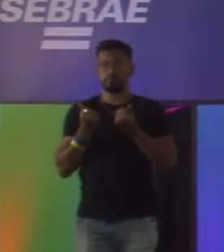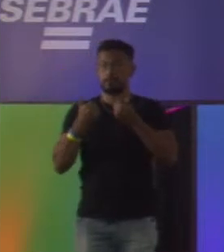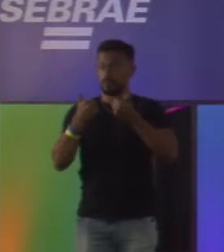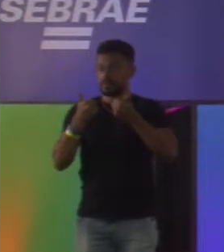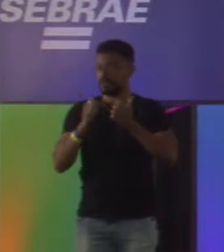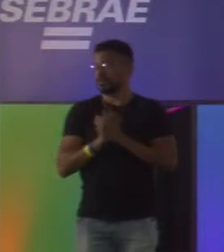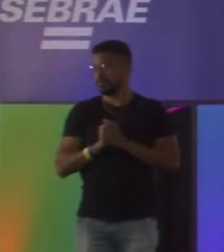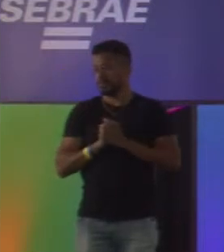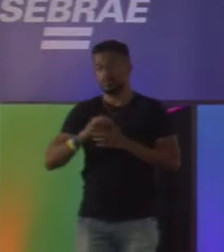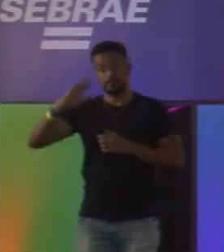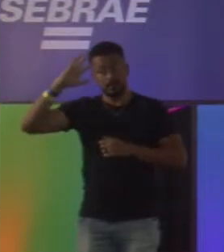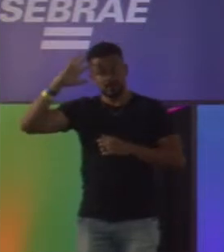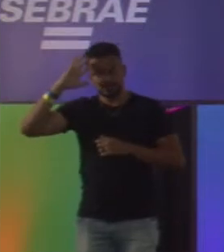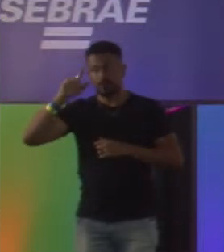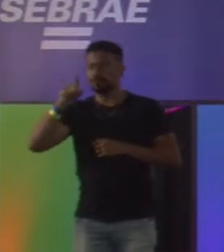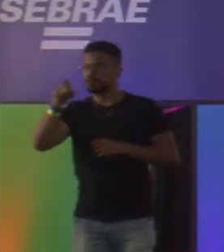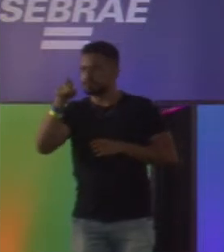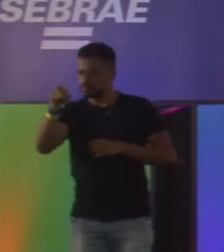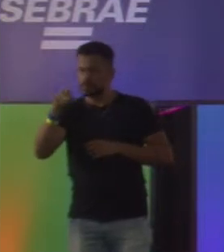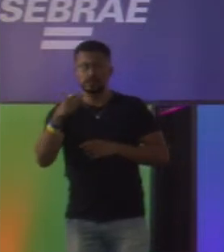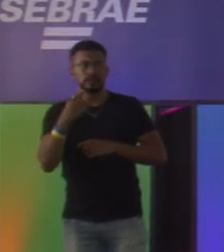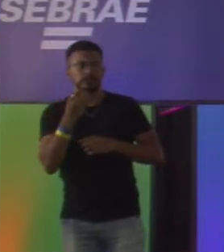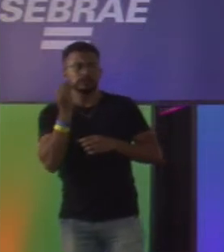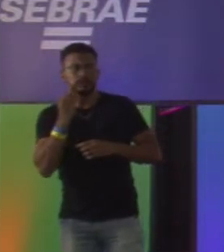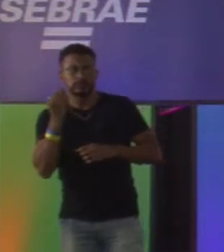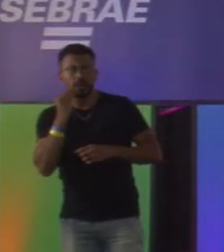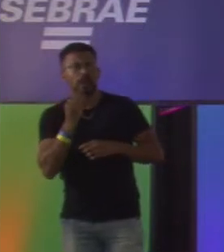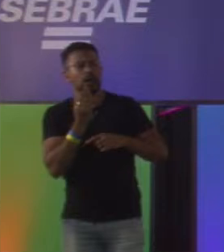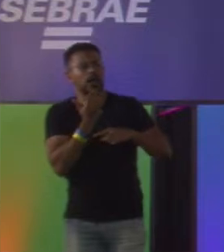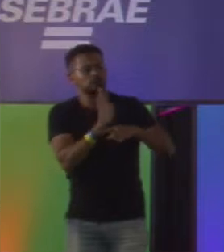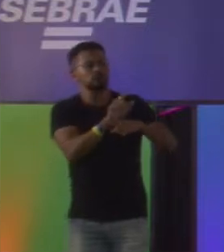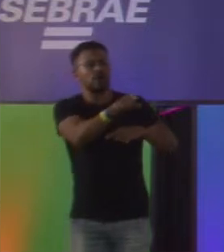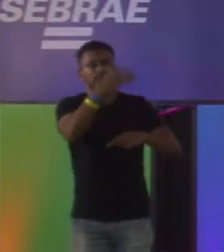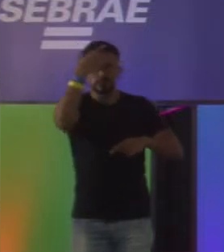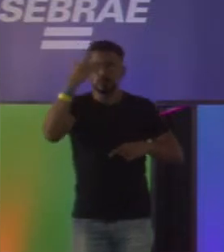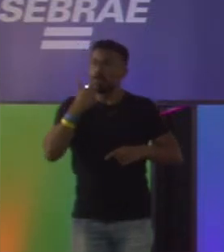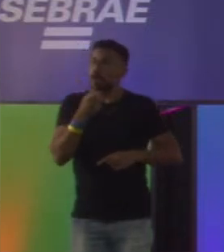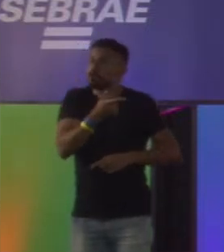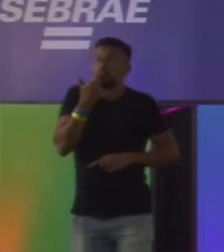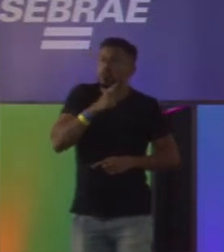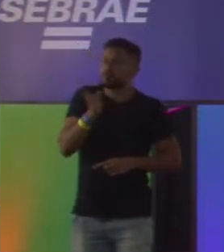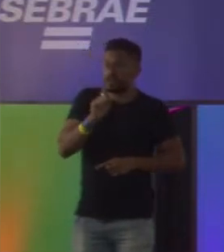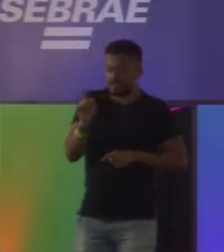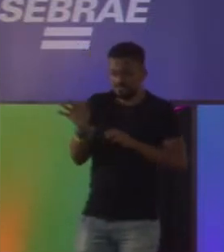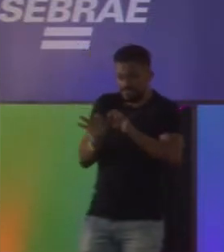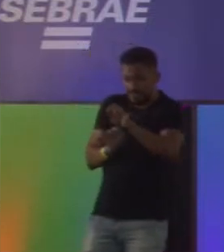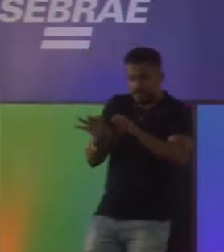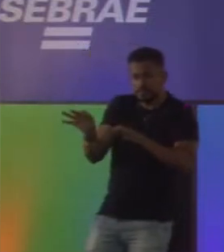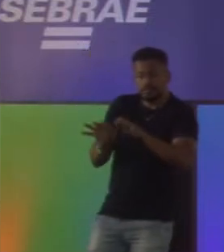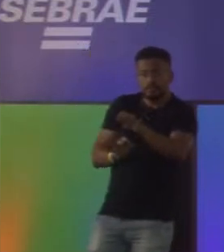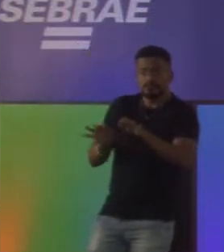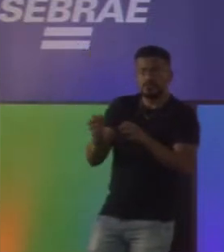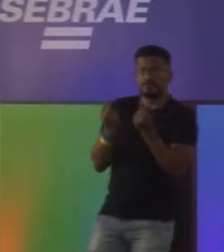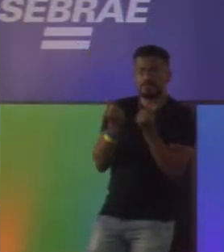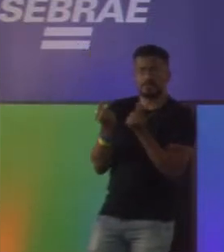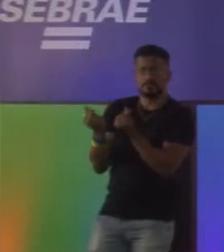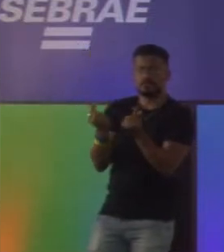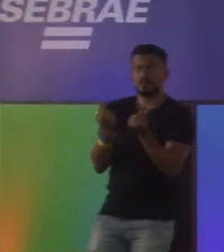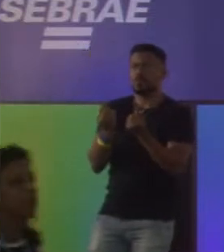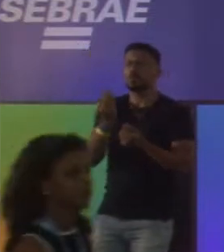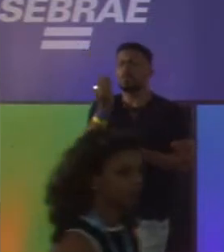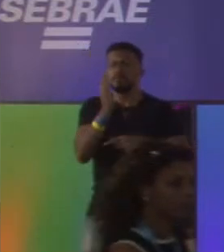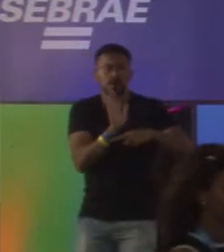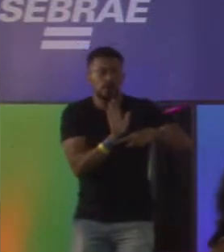Então, imagina o que é você pegar uma pessoa que não consegue fazer um planejamento financeiro e começar a ajudar ela a pensar no planejamento